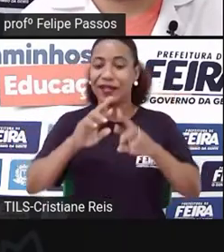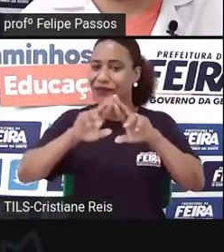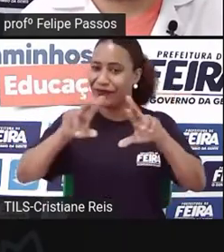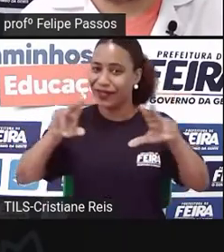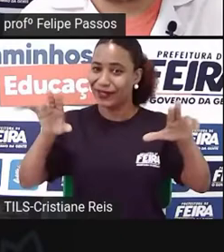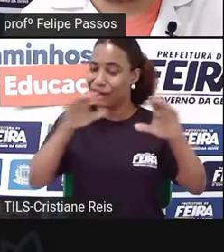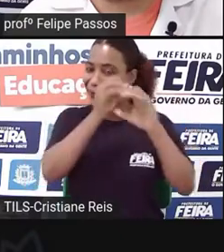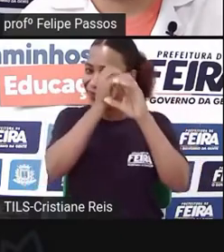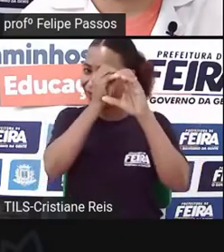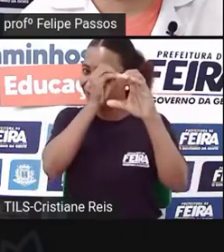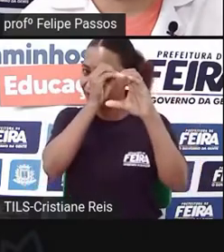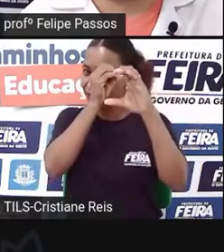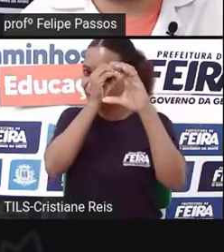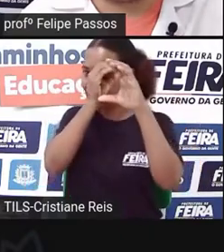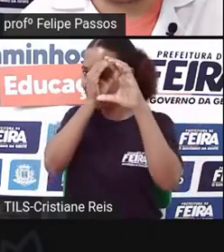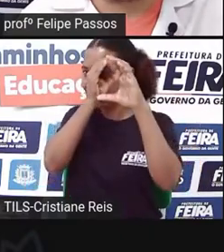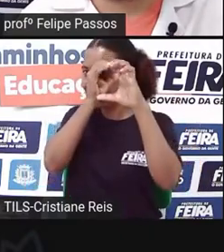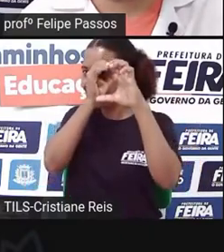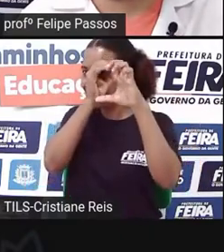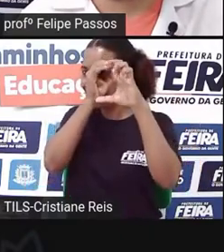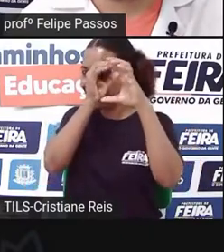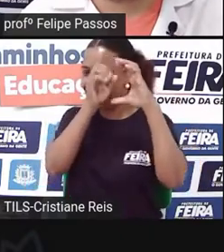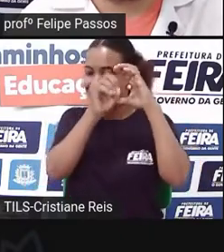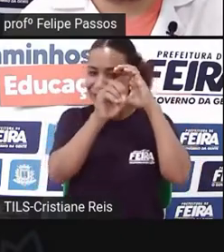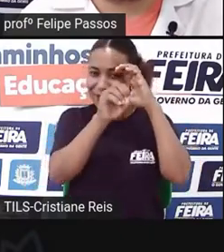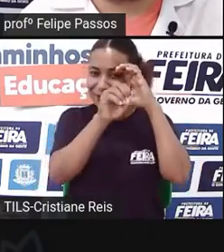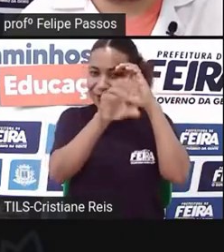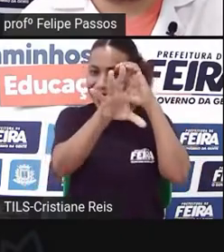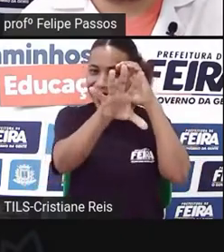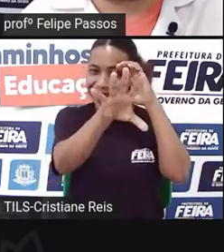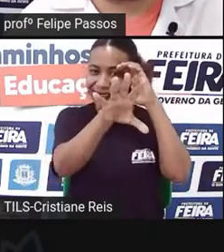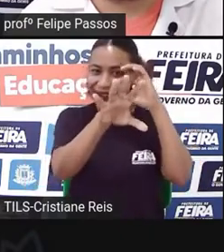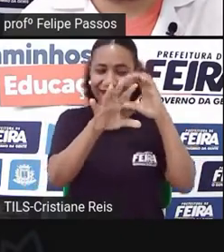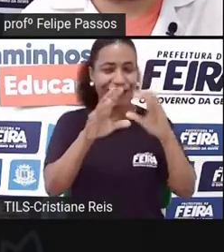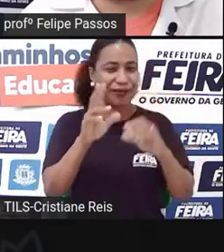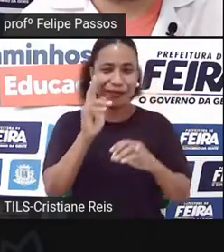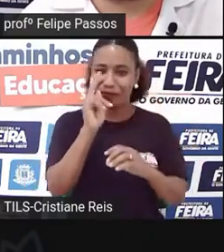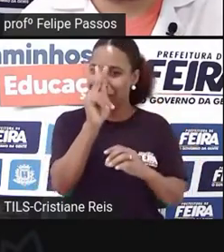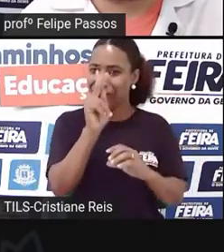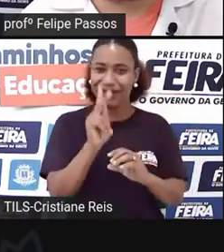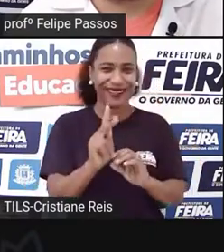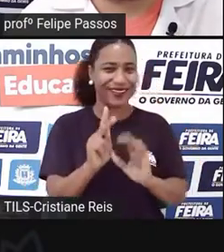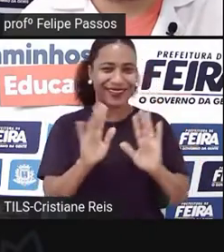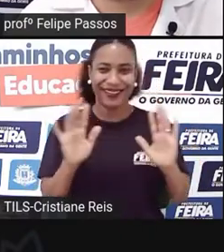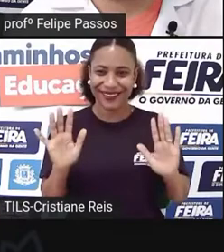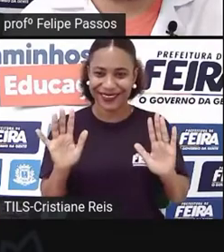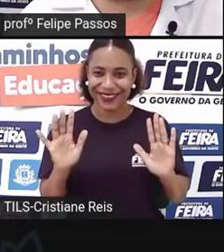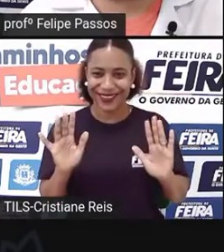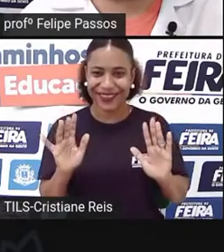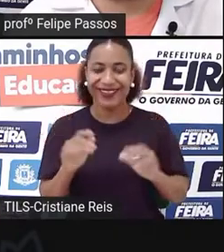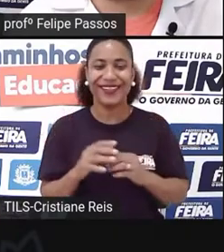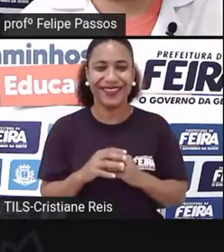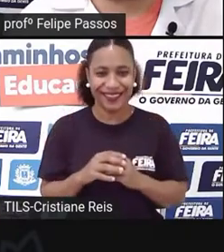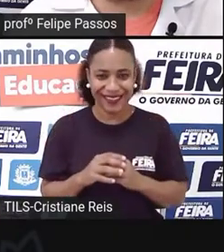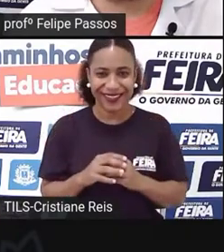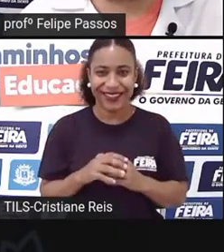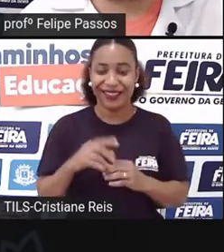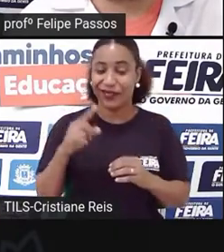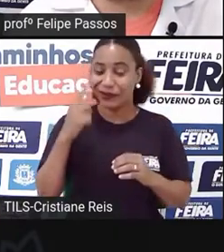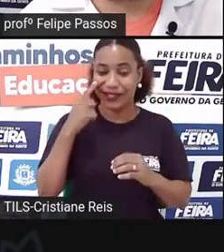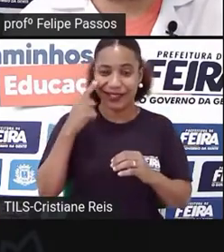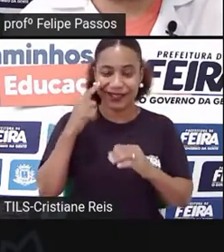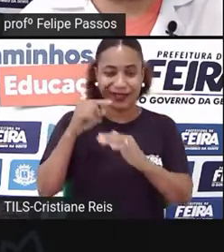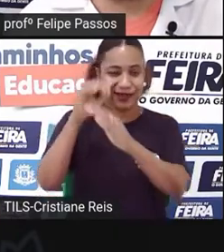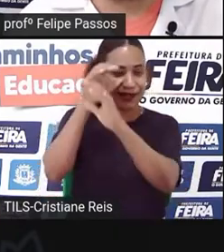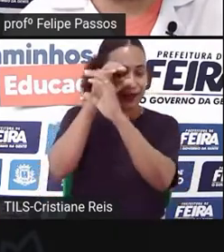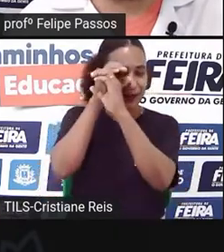digital. Você tem a luz que grava impulsos elétrons eletromagnéticos e giram uma imagem a partir de